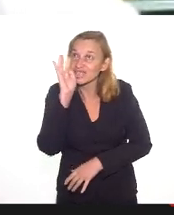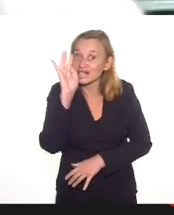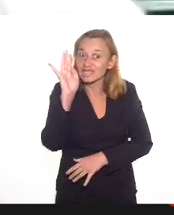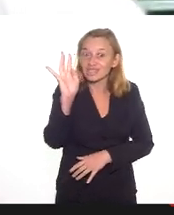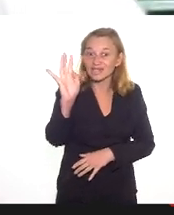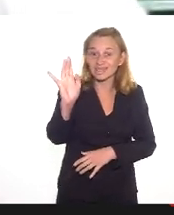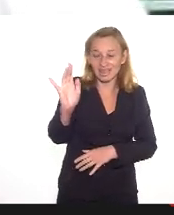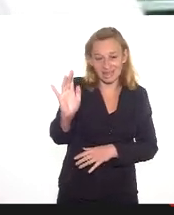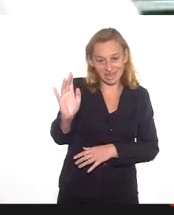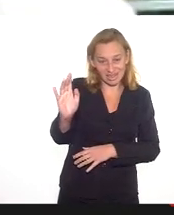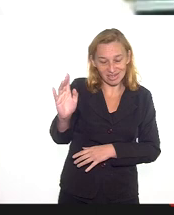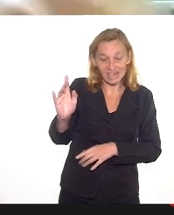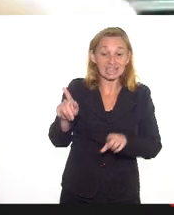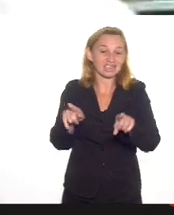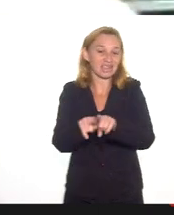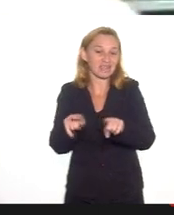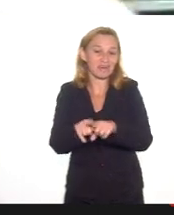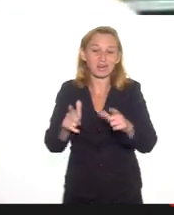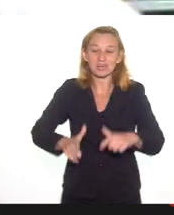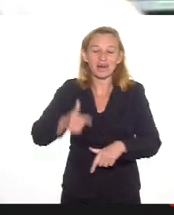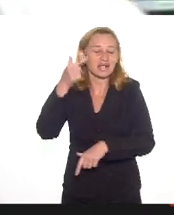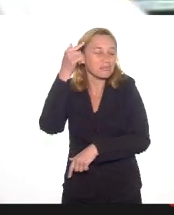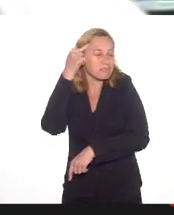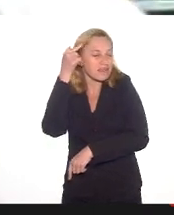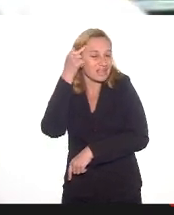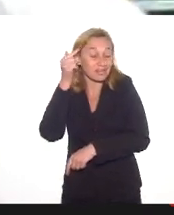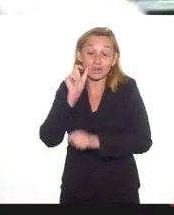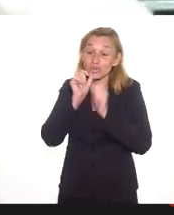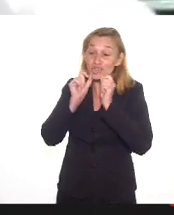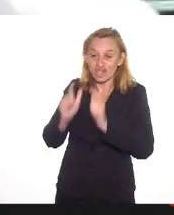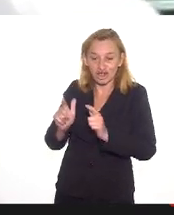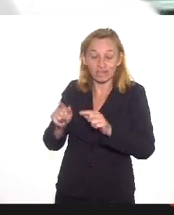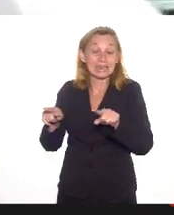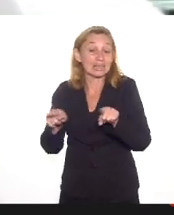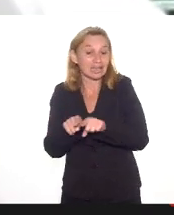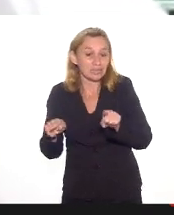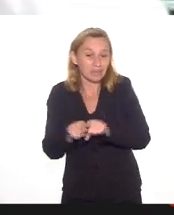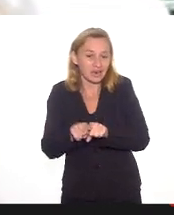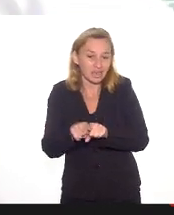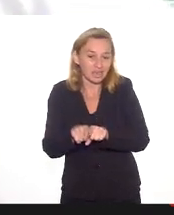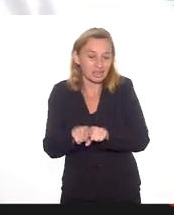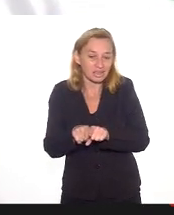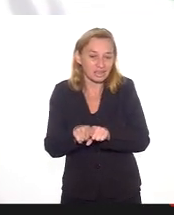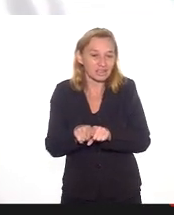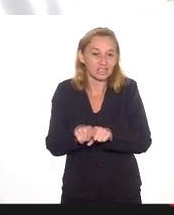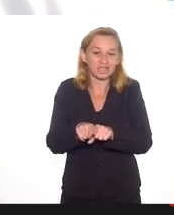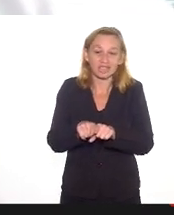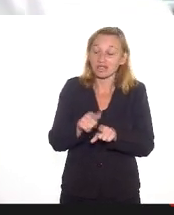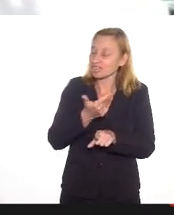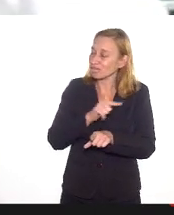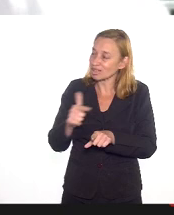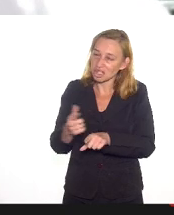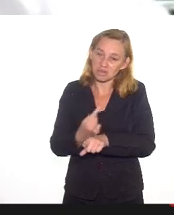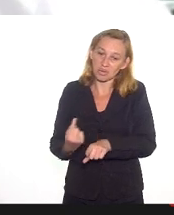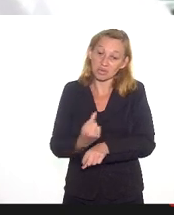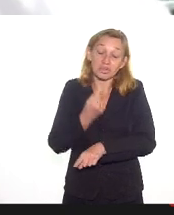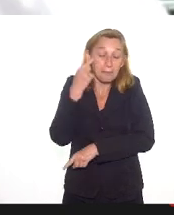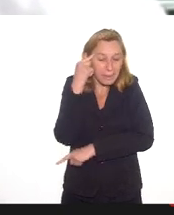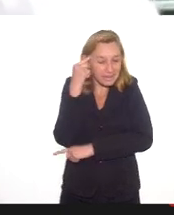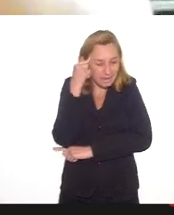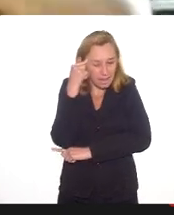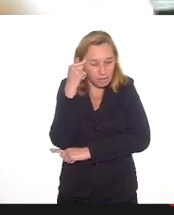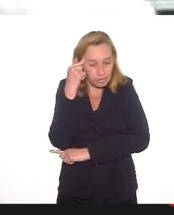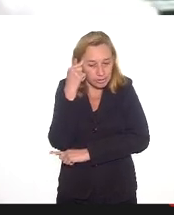de encantamento, mas também lugares de reflexão crítica. e, acima de tudo, uma coisa que a gente não tem pensado,